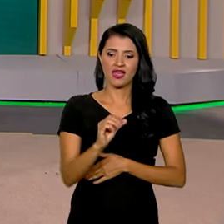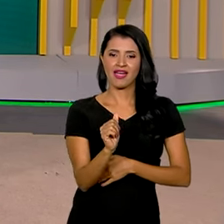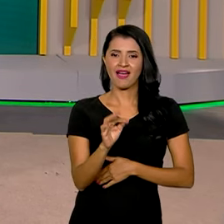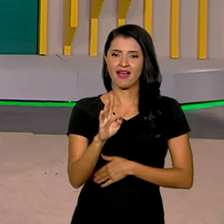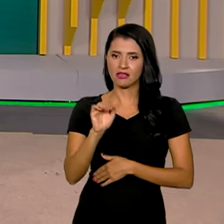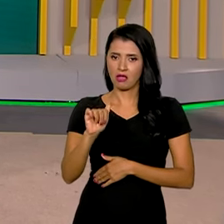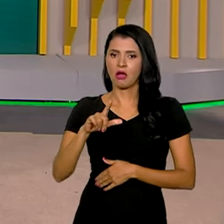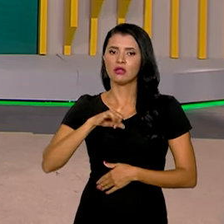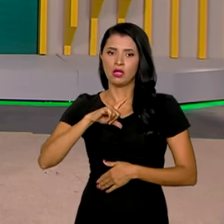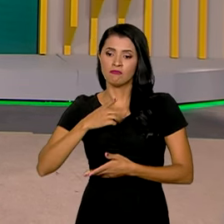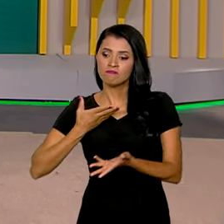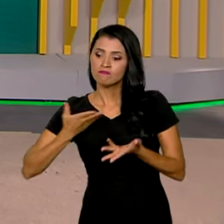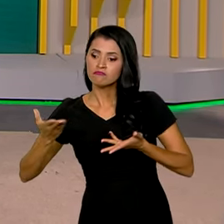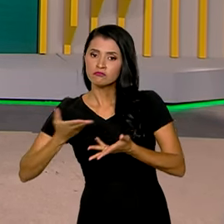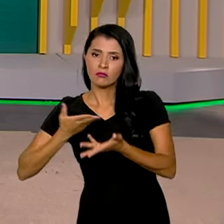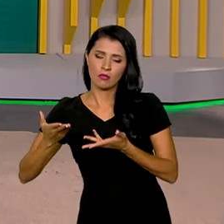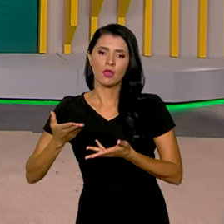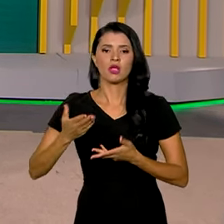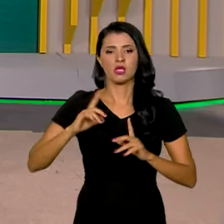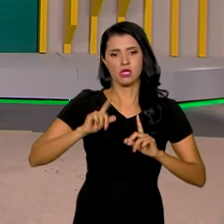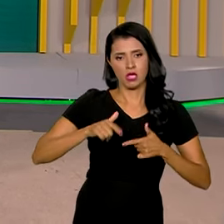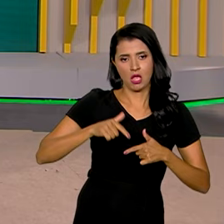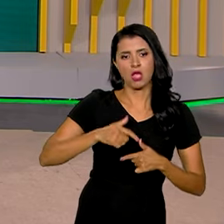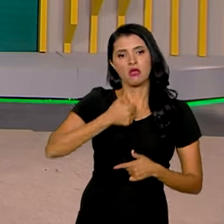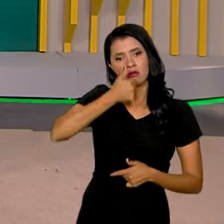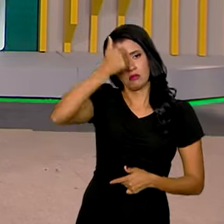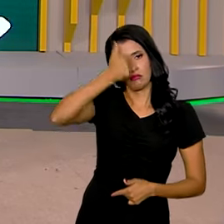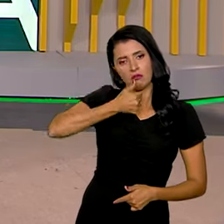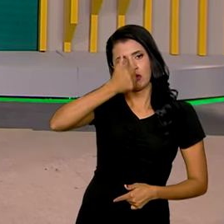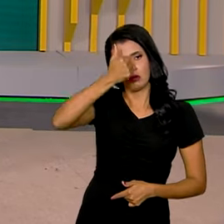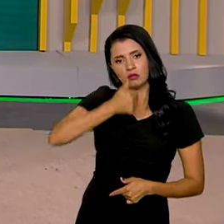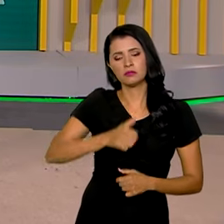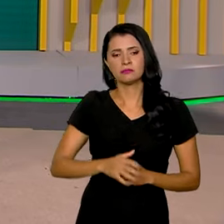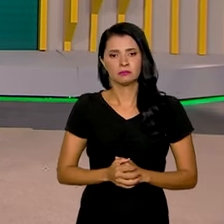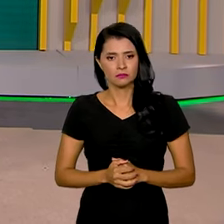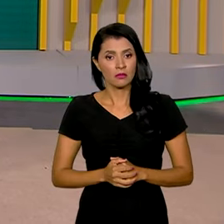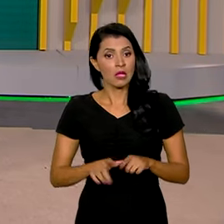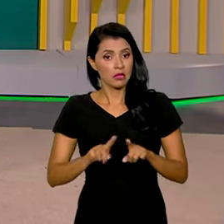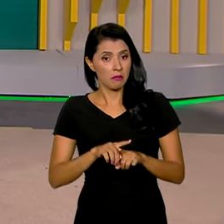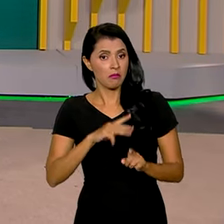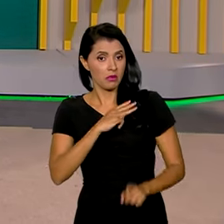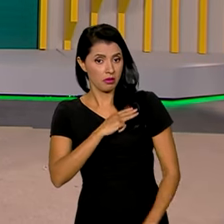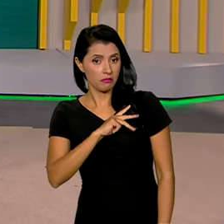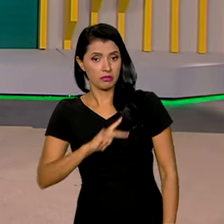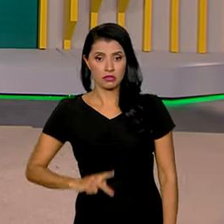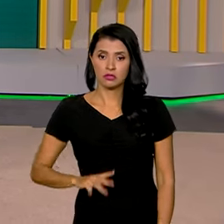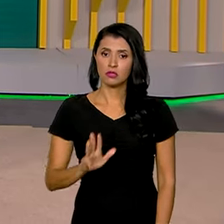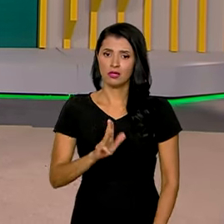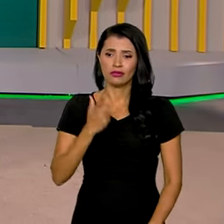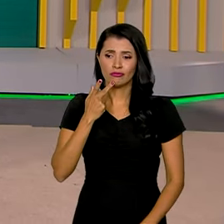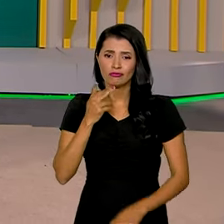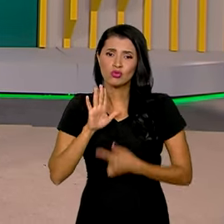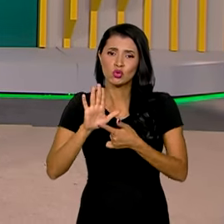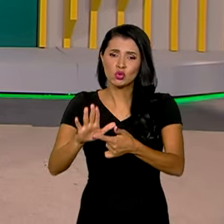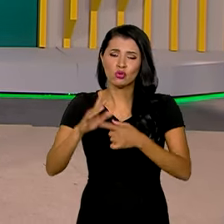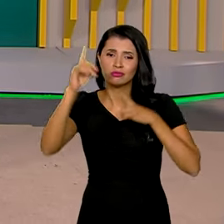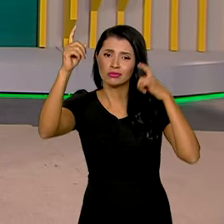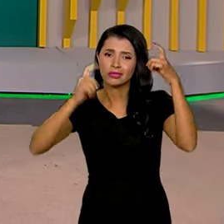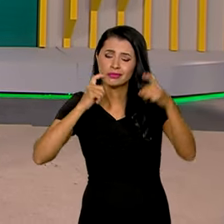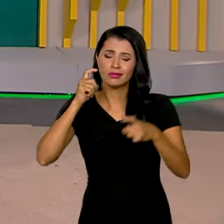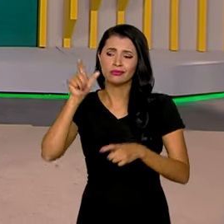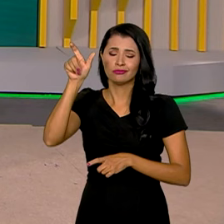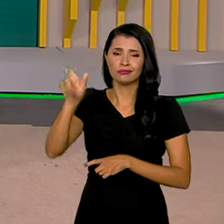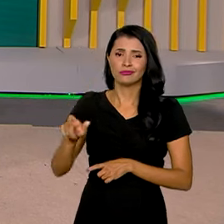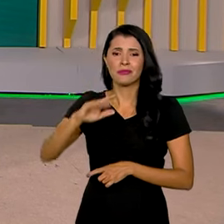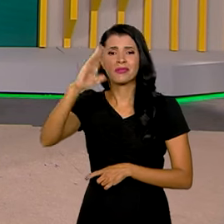tentativas de mediação entre Israel e o Hamas. O presidente também manifestou sua preocupação com a situação de brasileiros